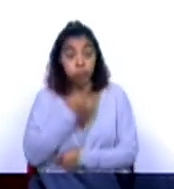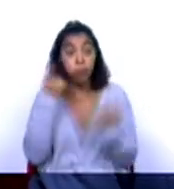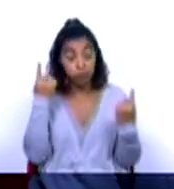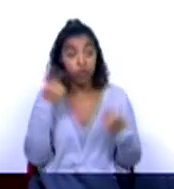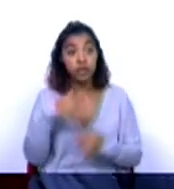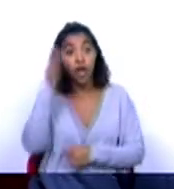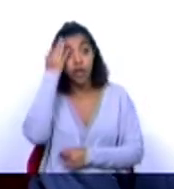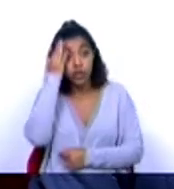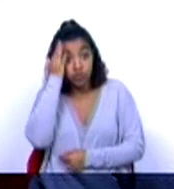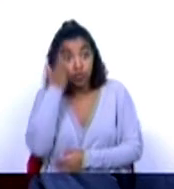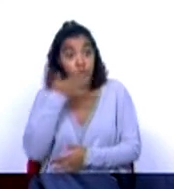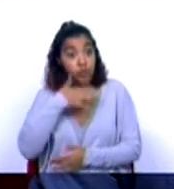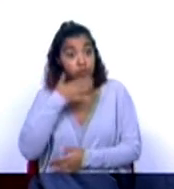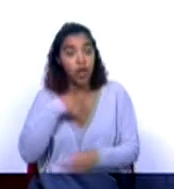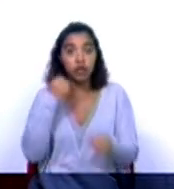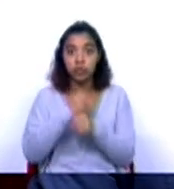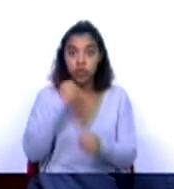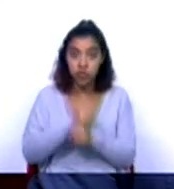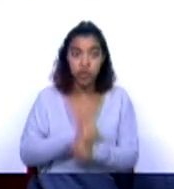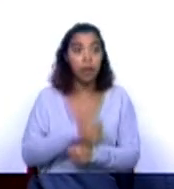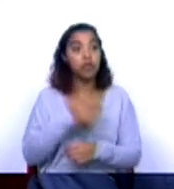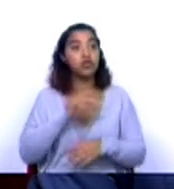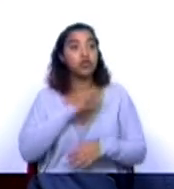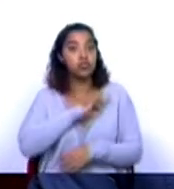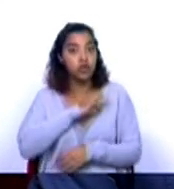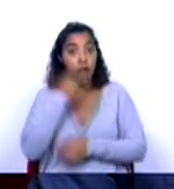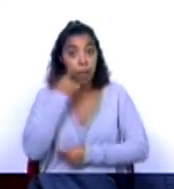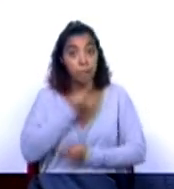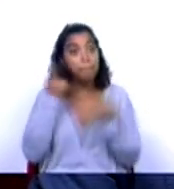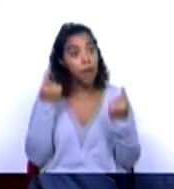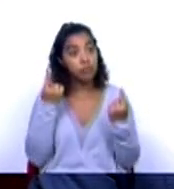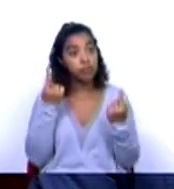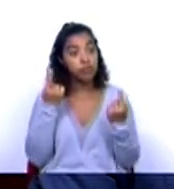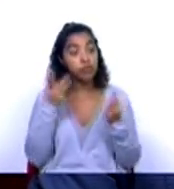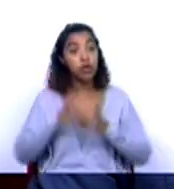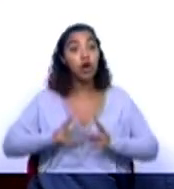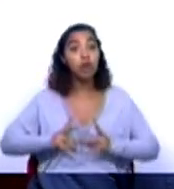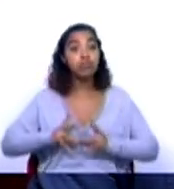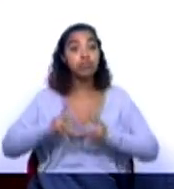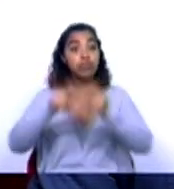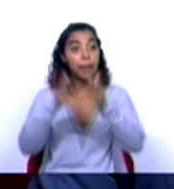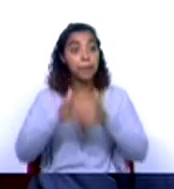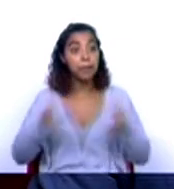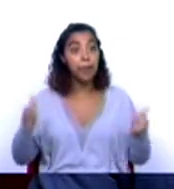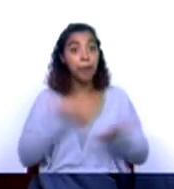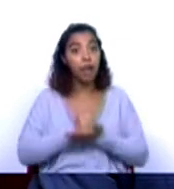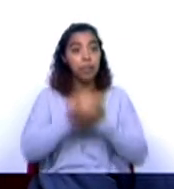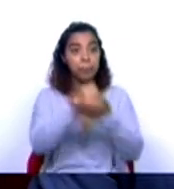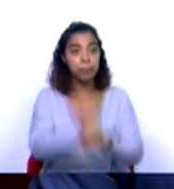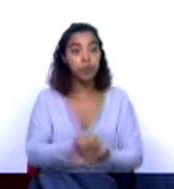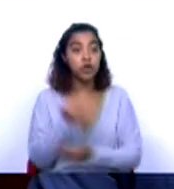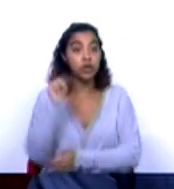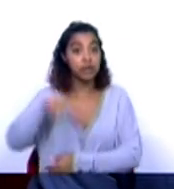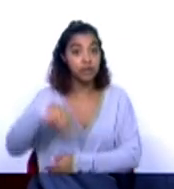mostram suficientemente, e atividades profissionais mostram suficientemente, aquilo que foram os crescimentos da atividade assistencial que houve no